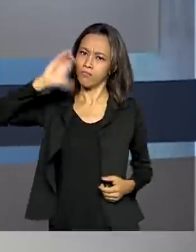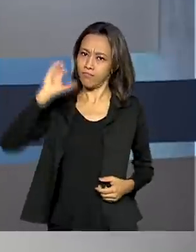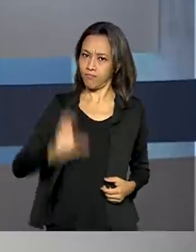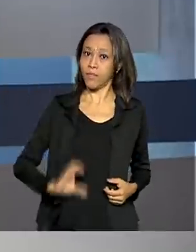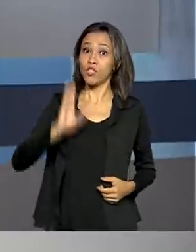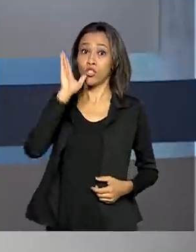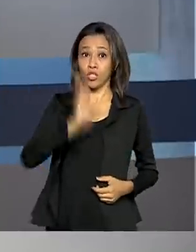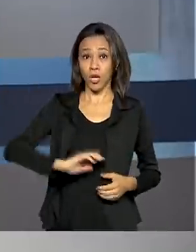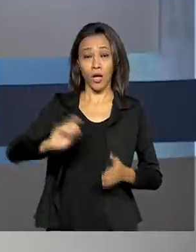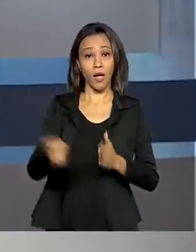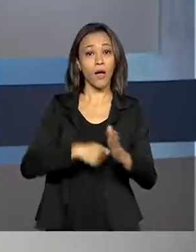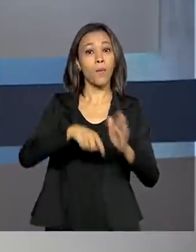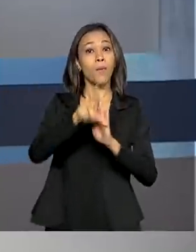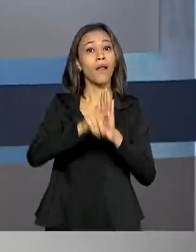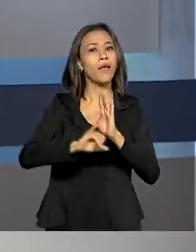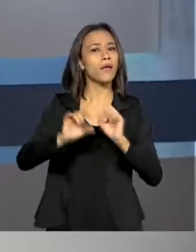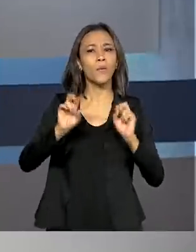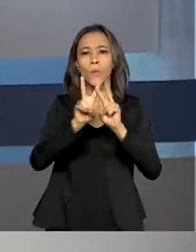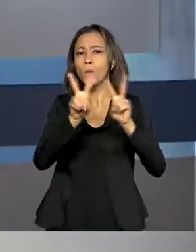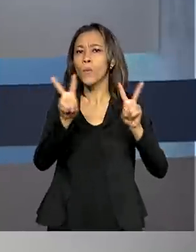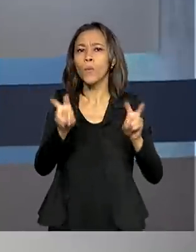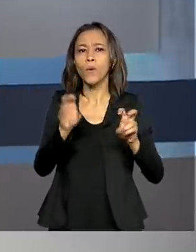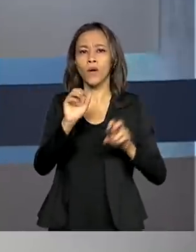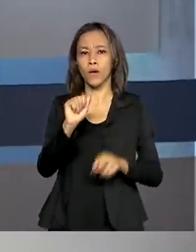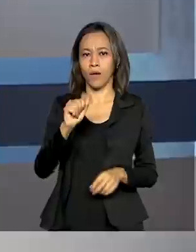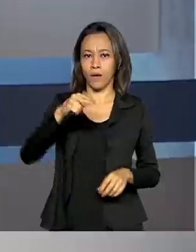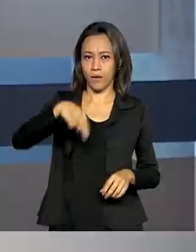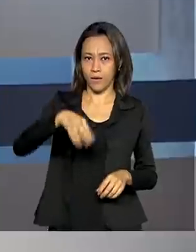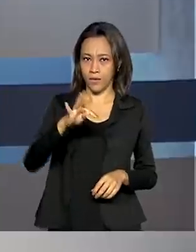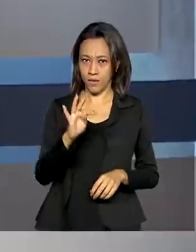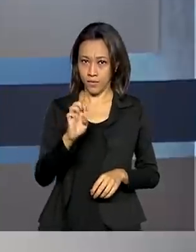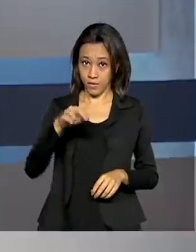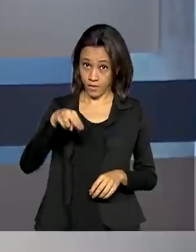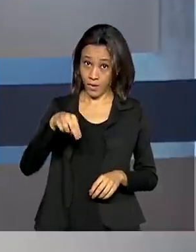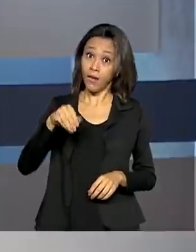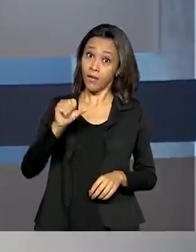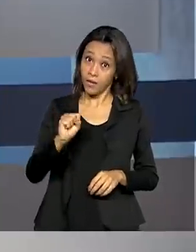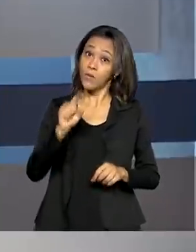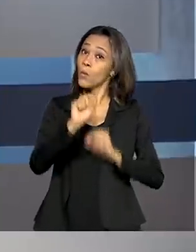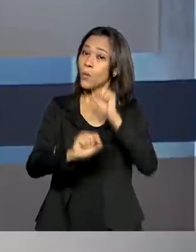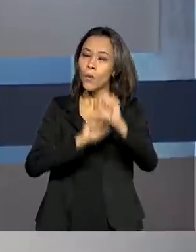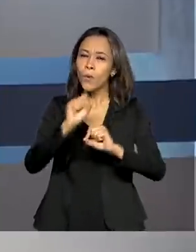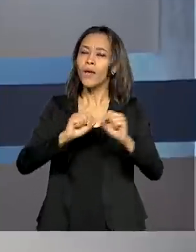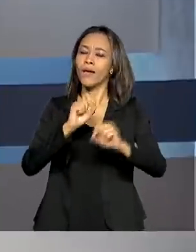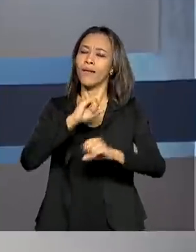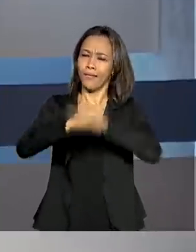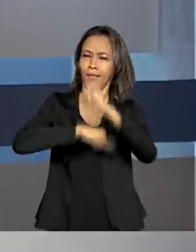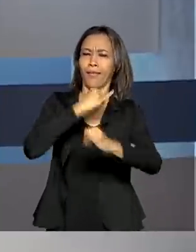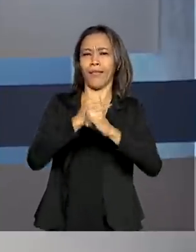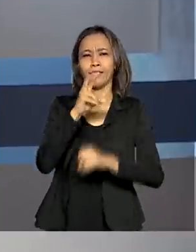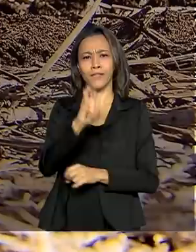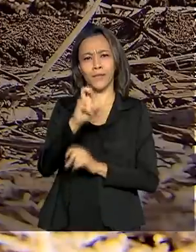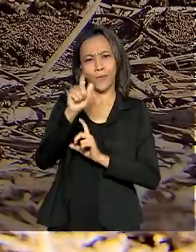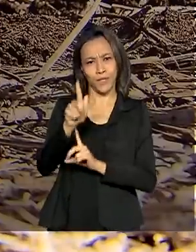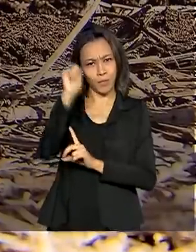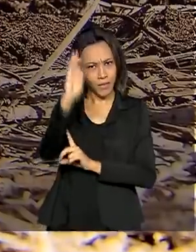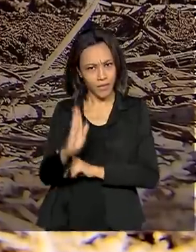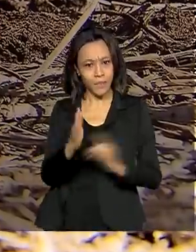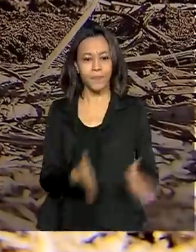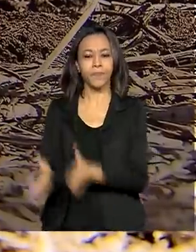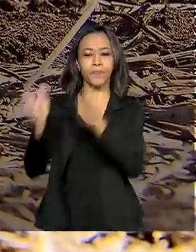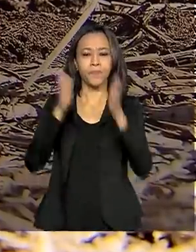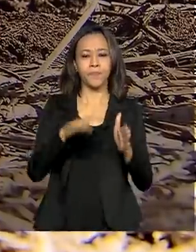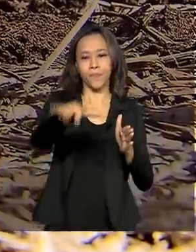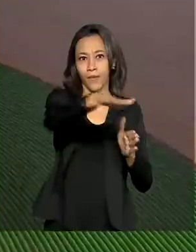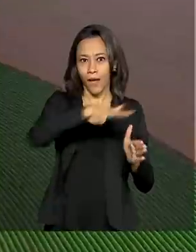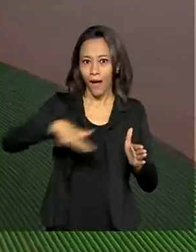regulamentada a Lei de Antenas, que vai abrir caminho para a internet 5G no Brasil. E veja também, agropecuária